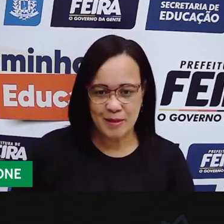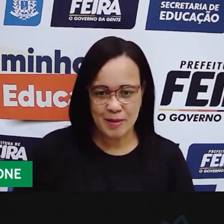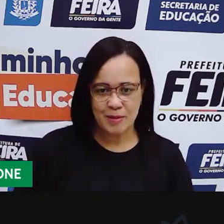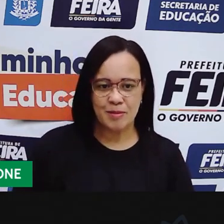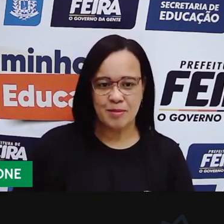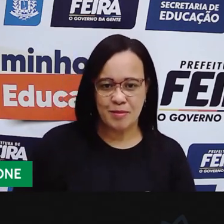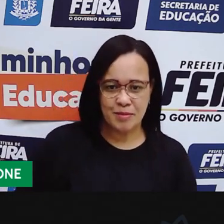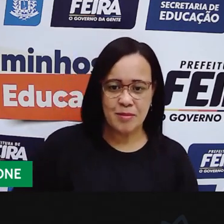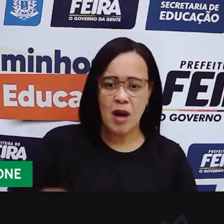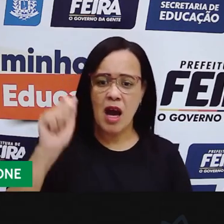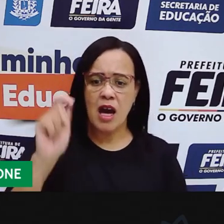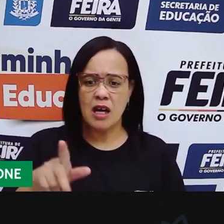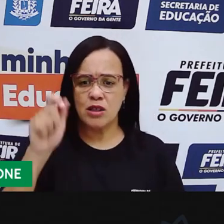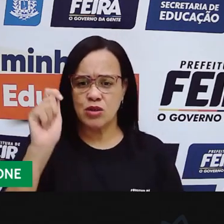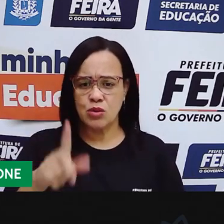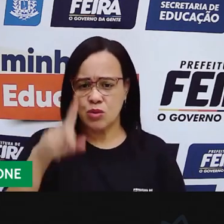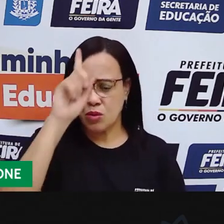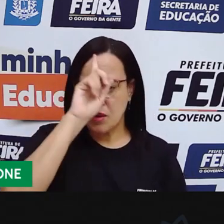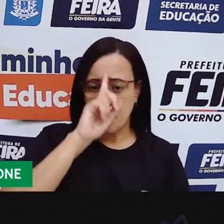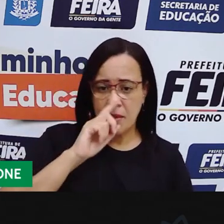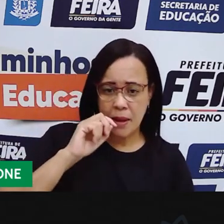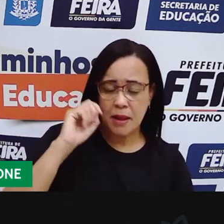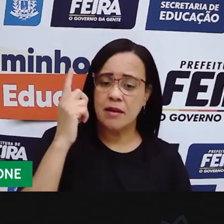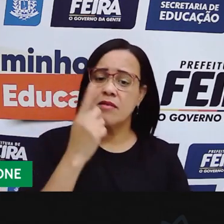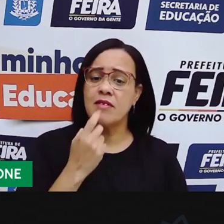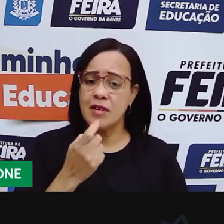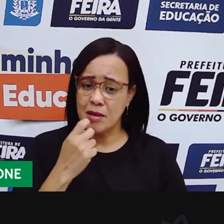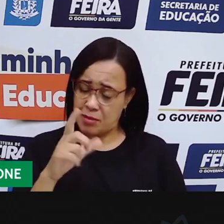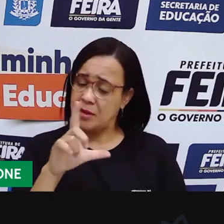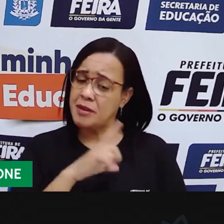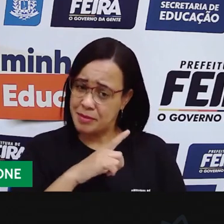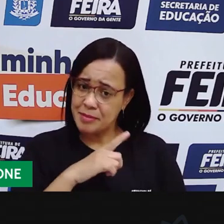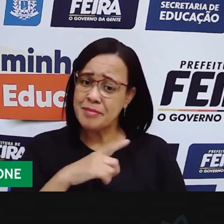Azul, amarelo e vermelho também tem.